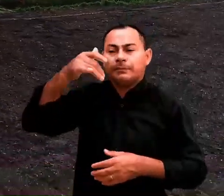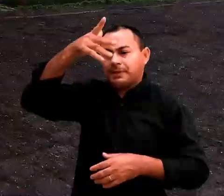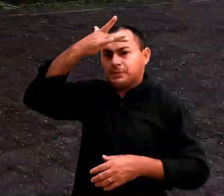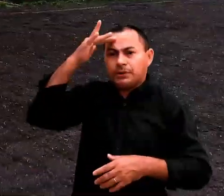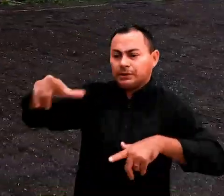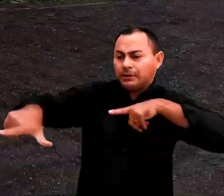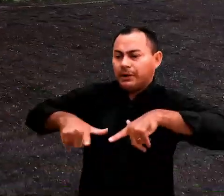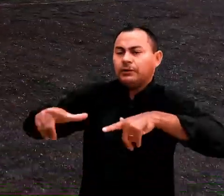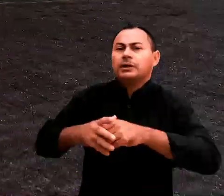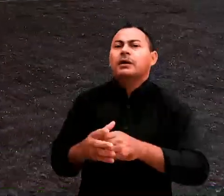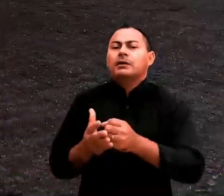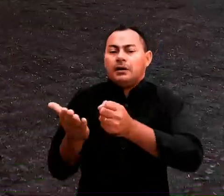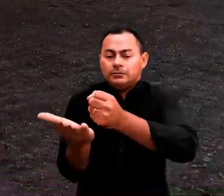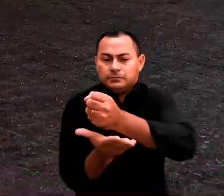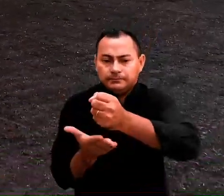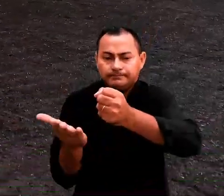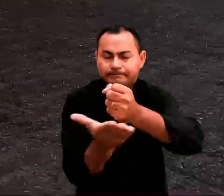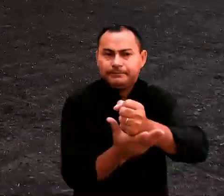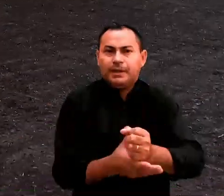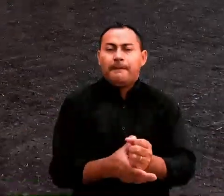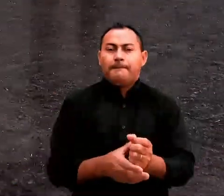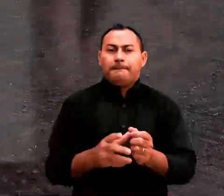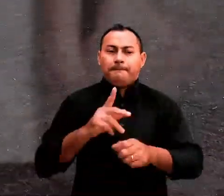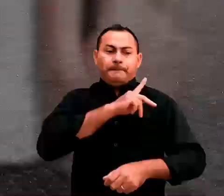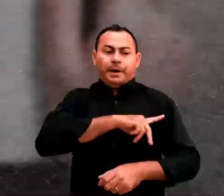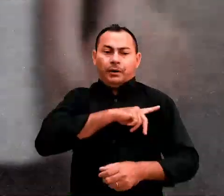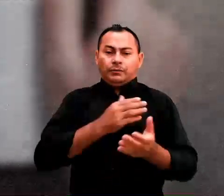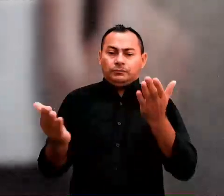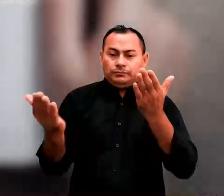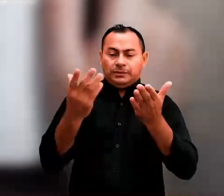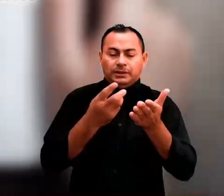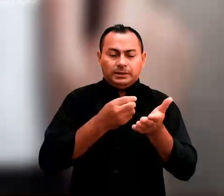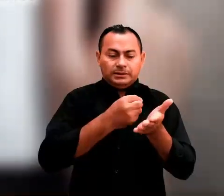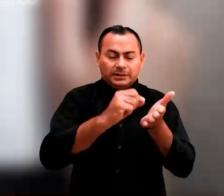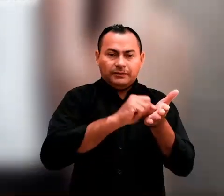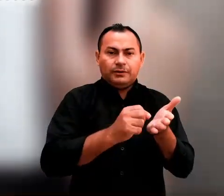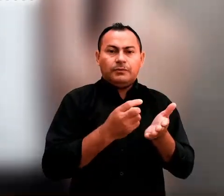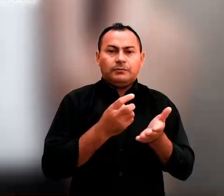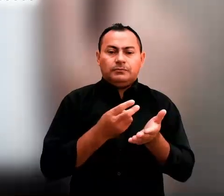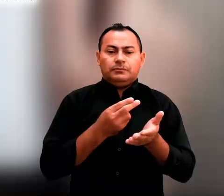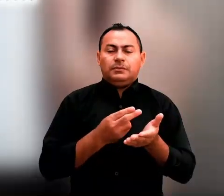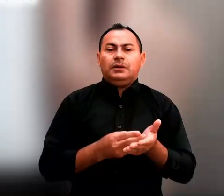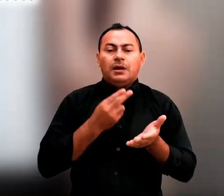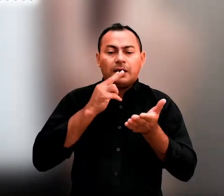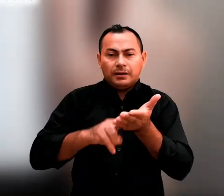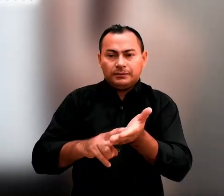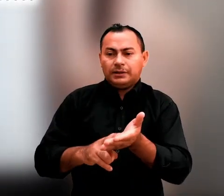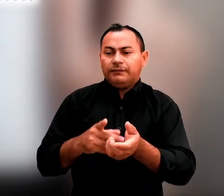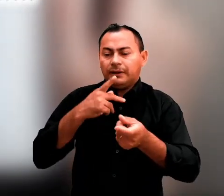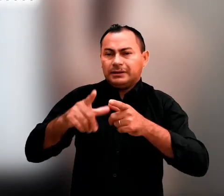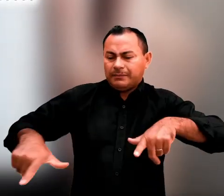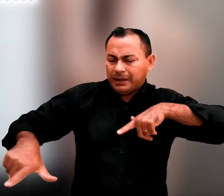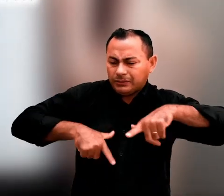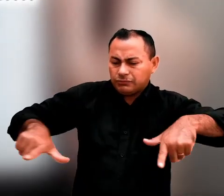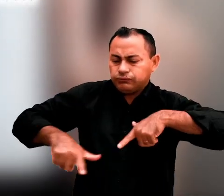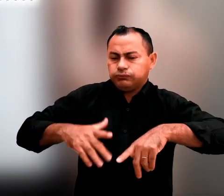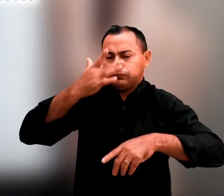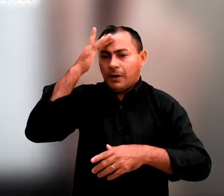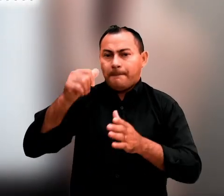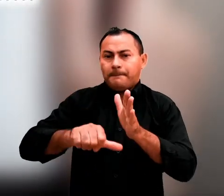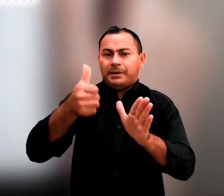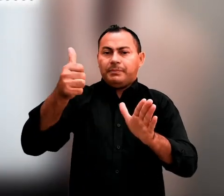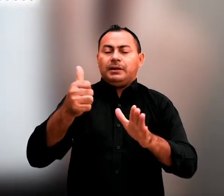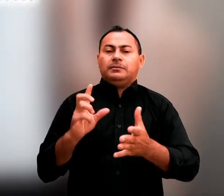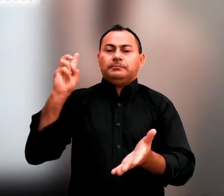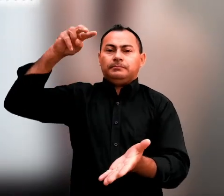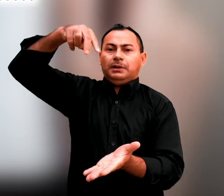recompensa? A colheita. Paulo usou essa ilustração quando escreveu O lavrador que trabalha arduamente deve